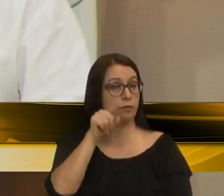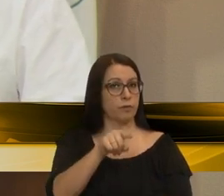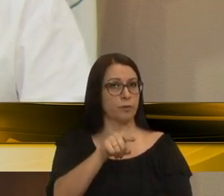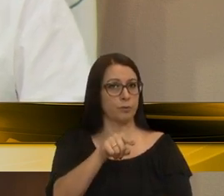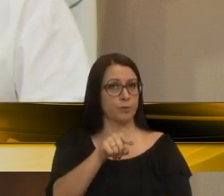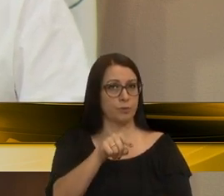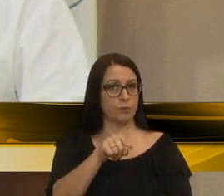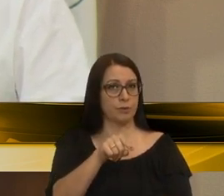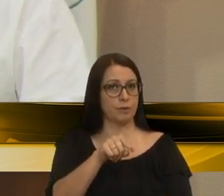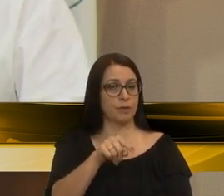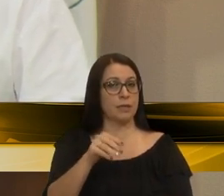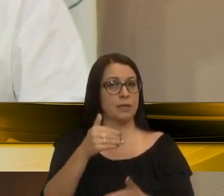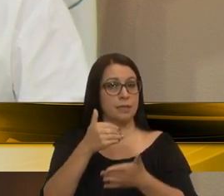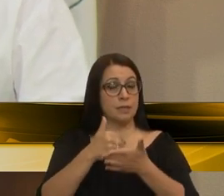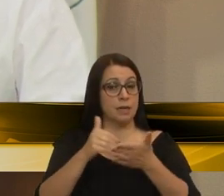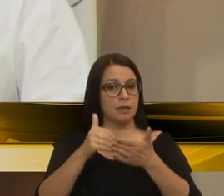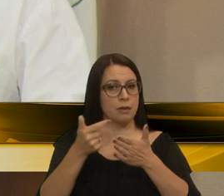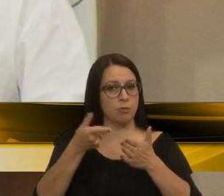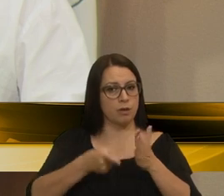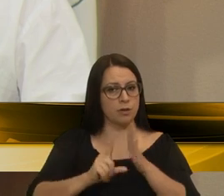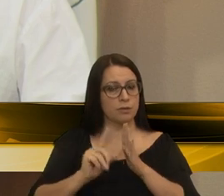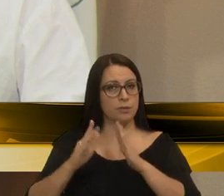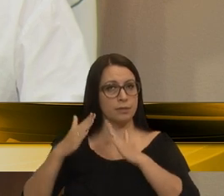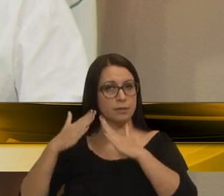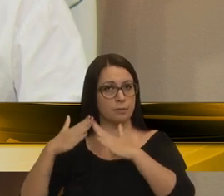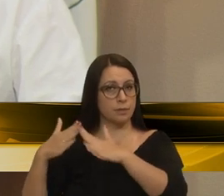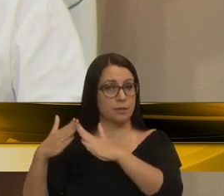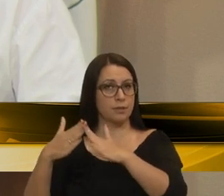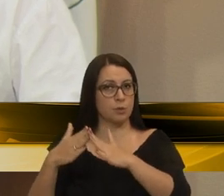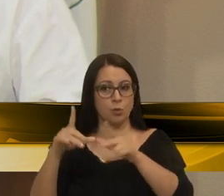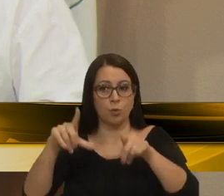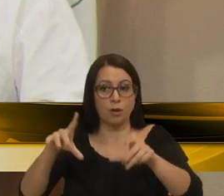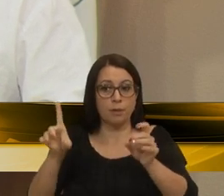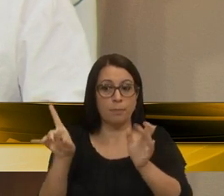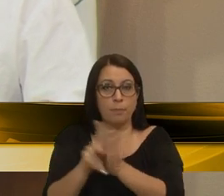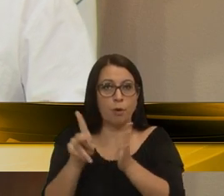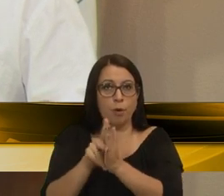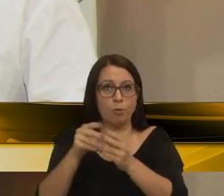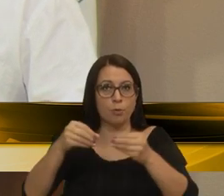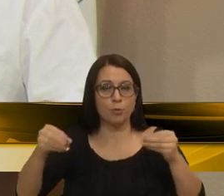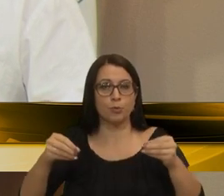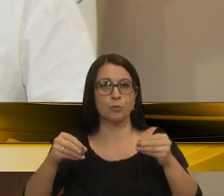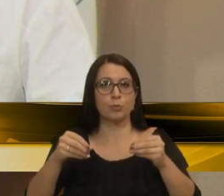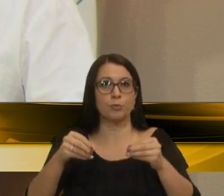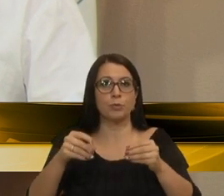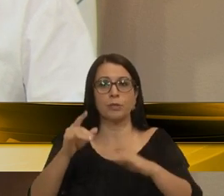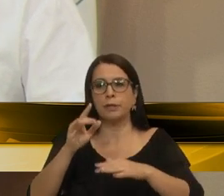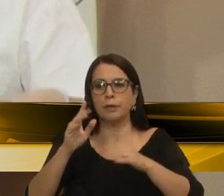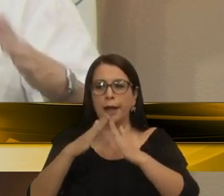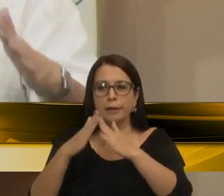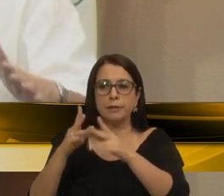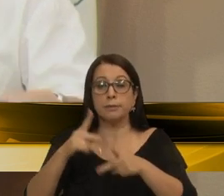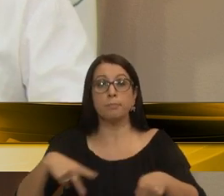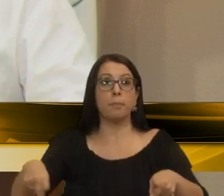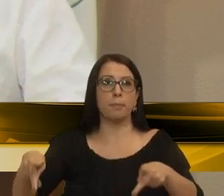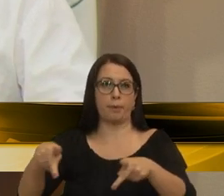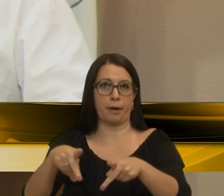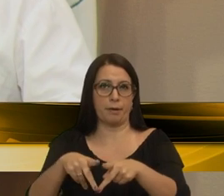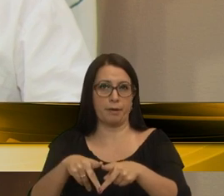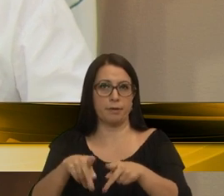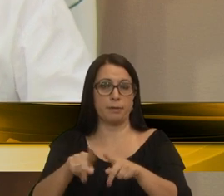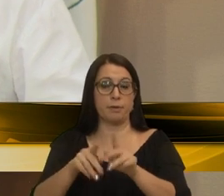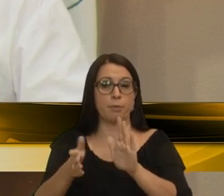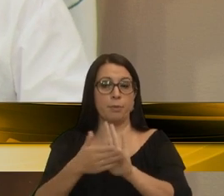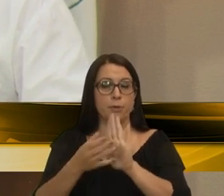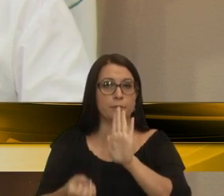condição de secretário da Habitação, de locais específicos que a construção de habitação popular. A proposta nascida